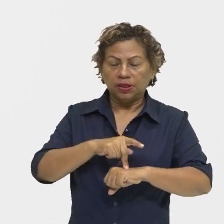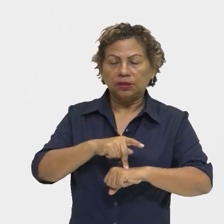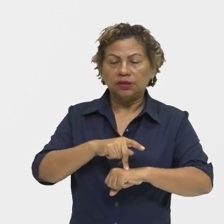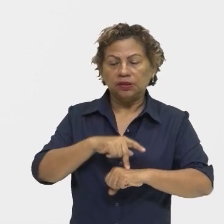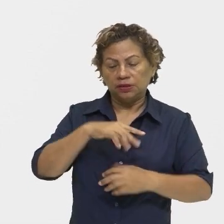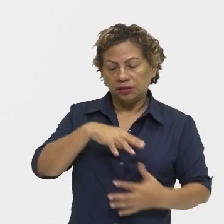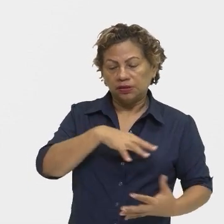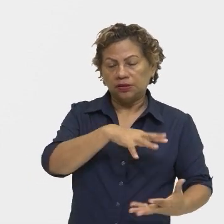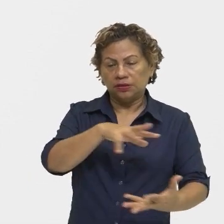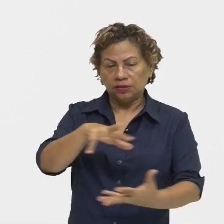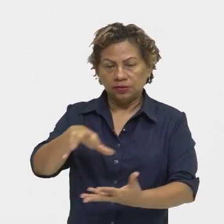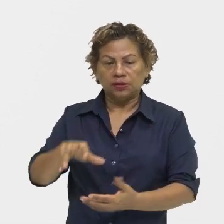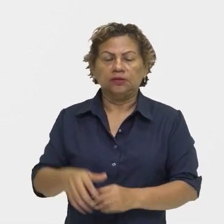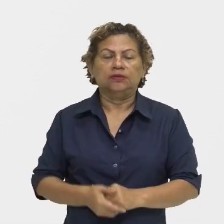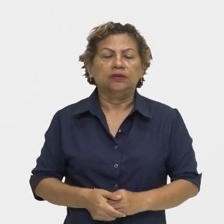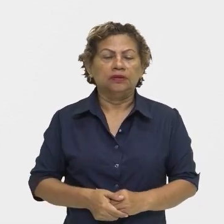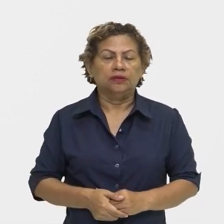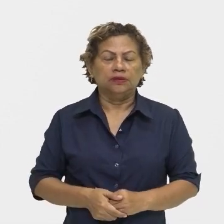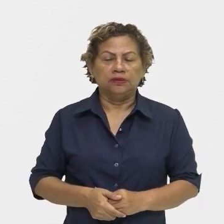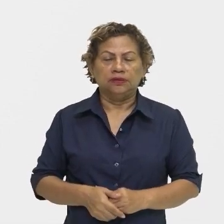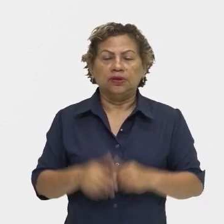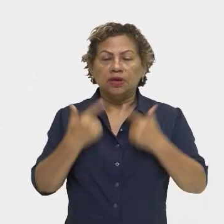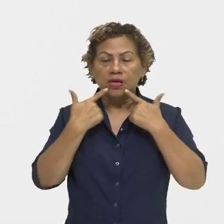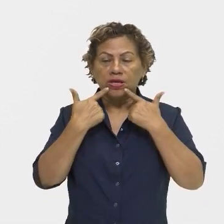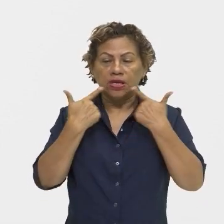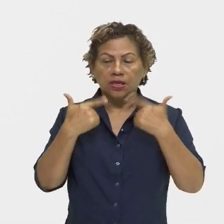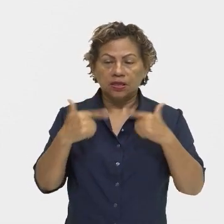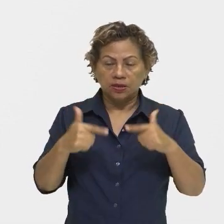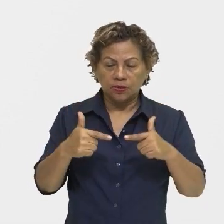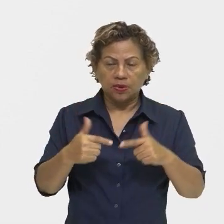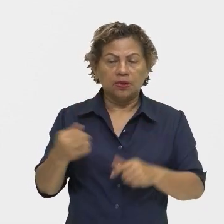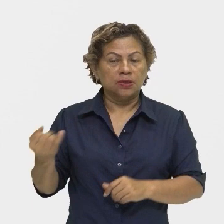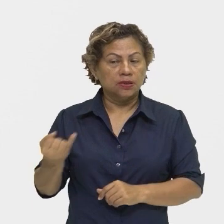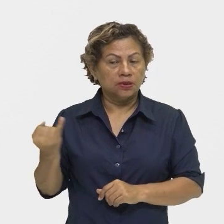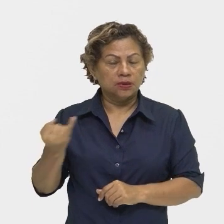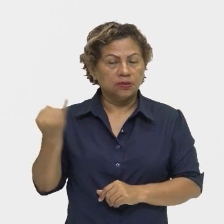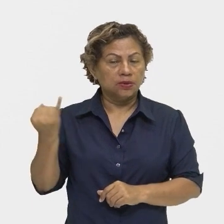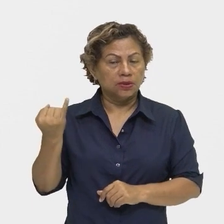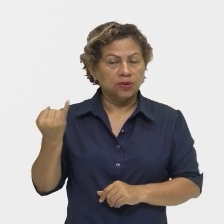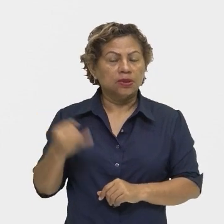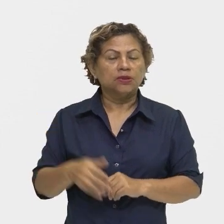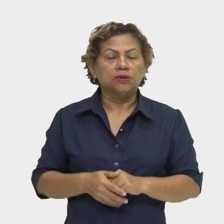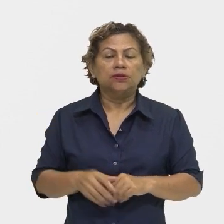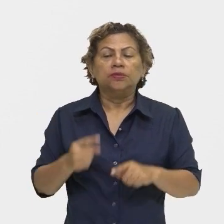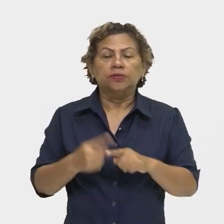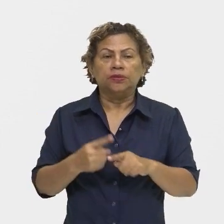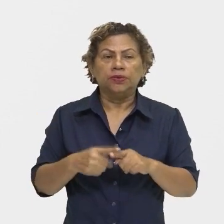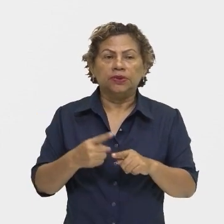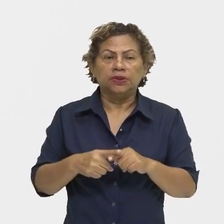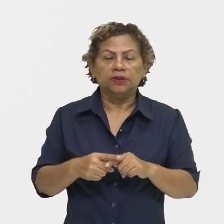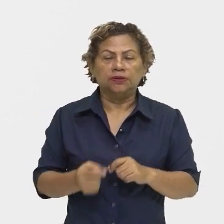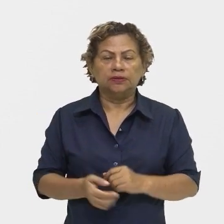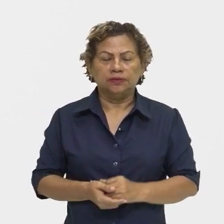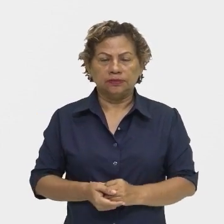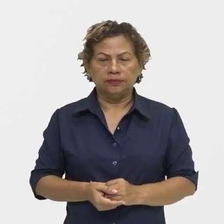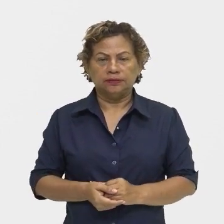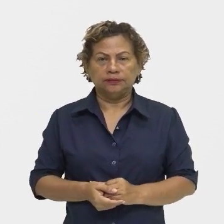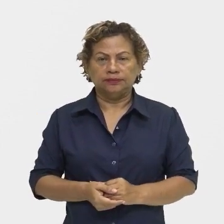A linguagem, ela vai ser uma linguagem precisa porque ela vai estar dizendo,